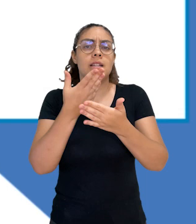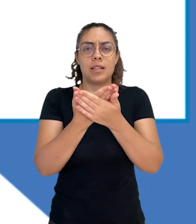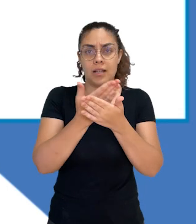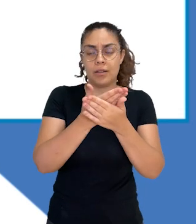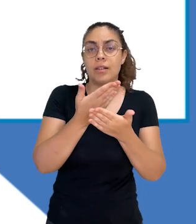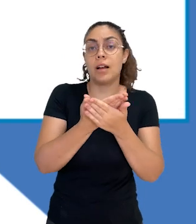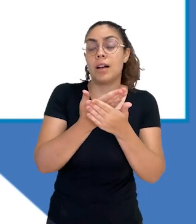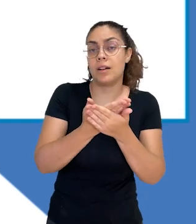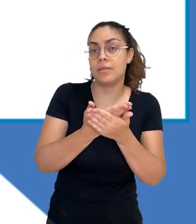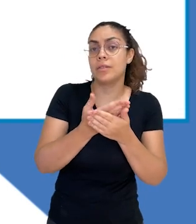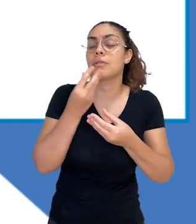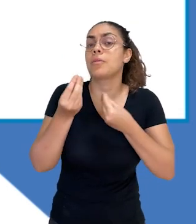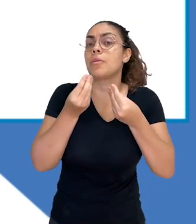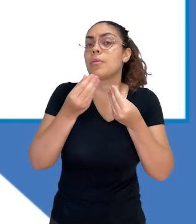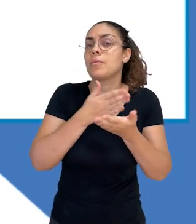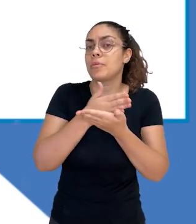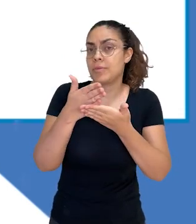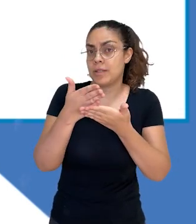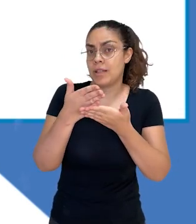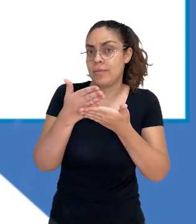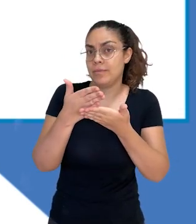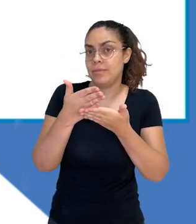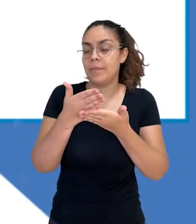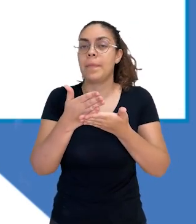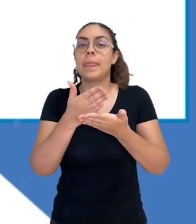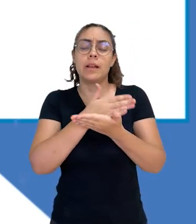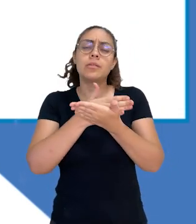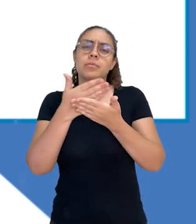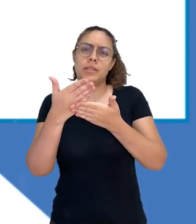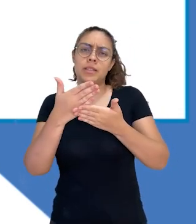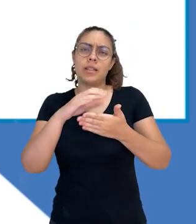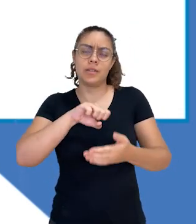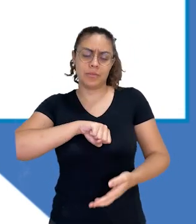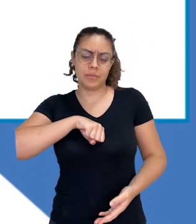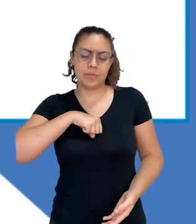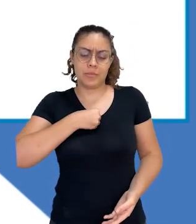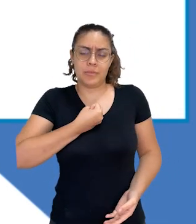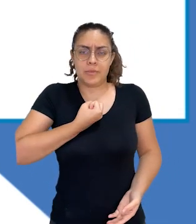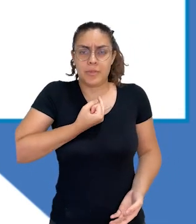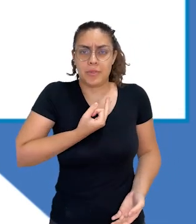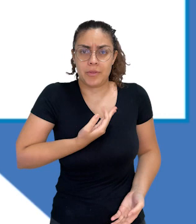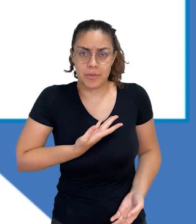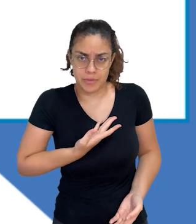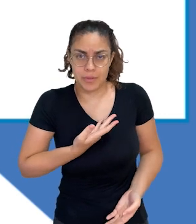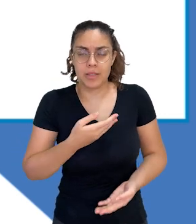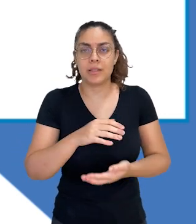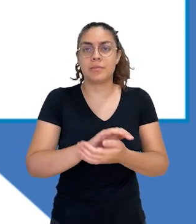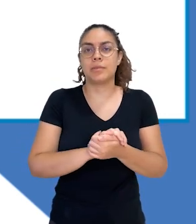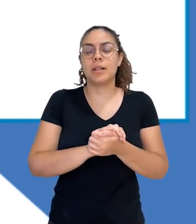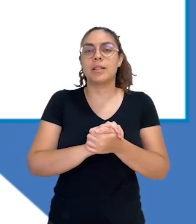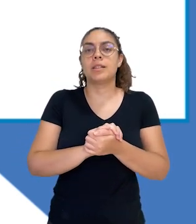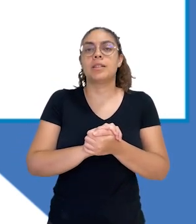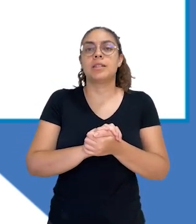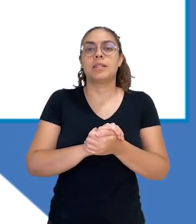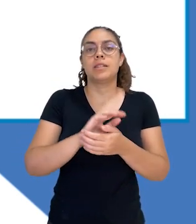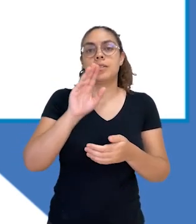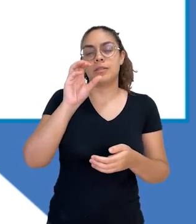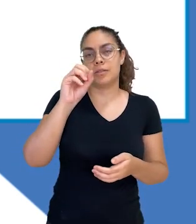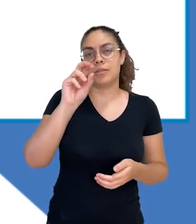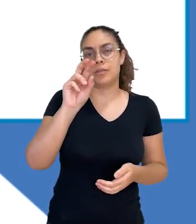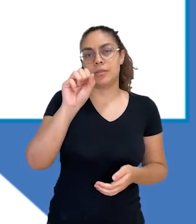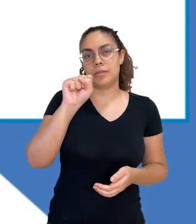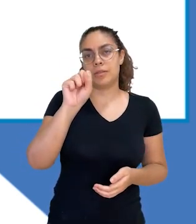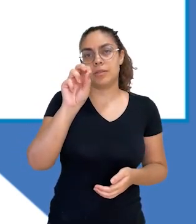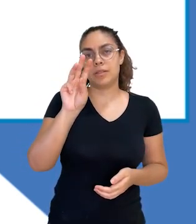como essa aqui, a gente pode começar como? Eu partiria de um poema, esse poema aqui seria o poema do Azul de Andrade, bem conhecido na